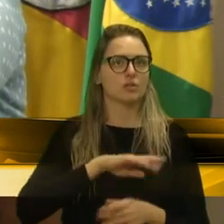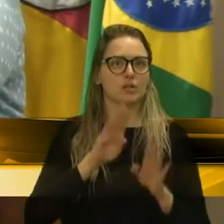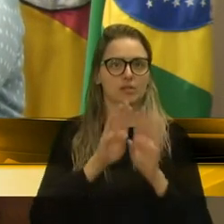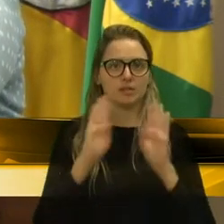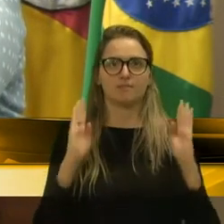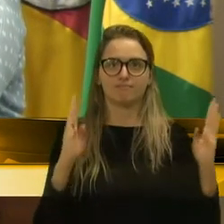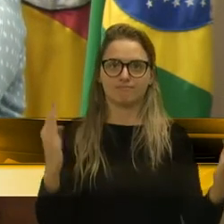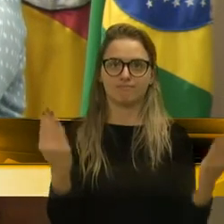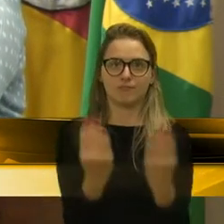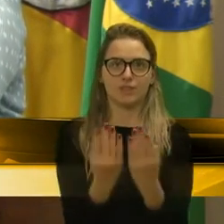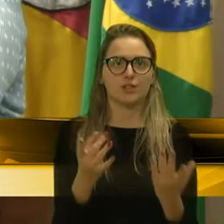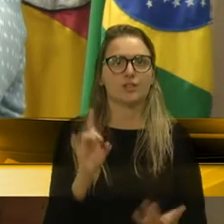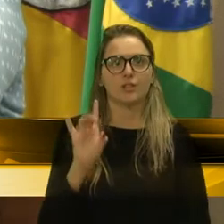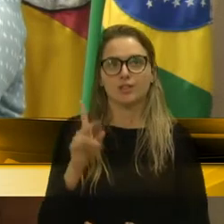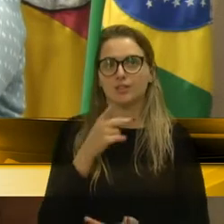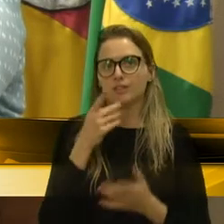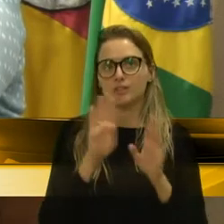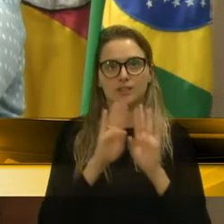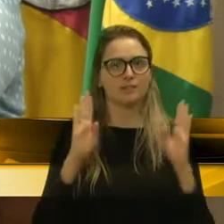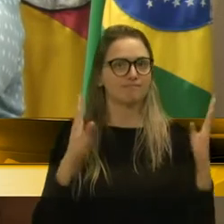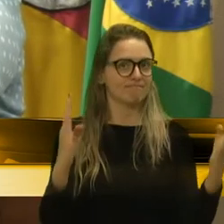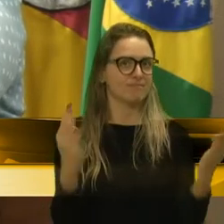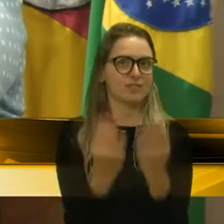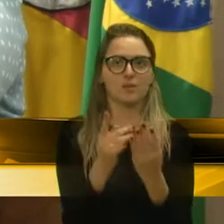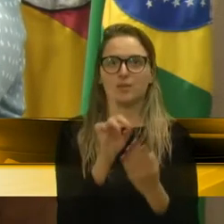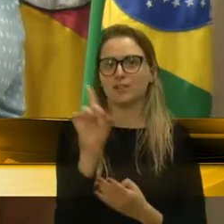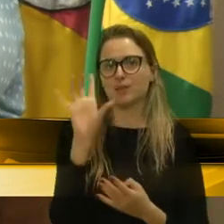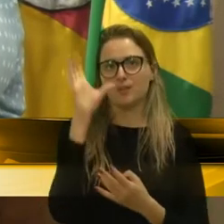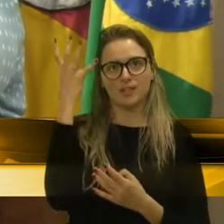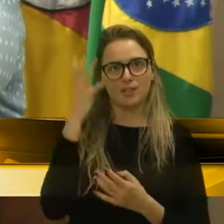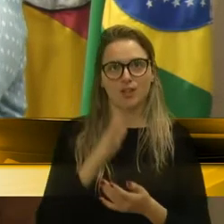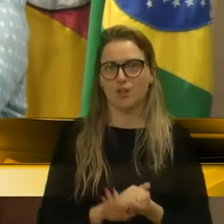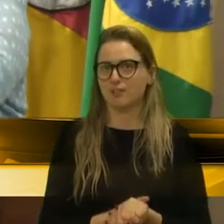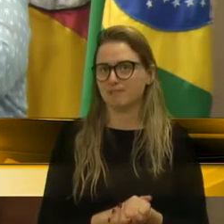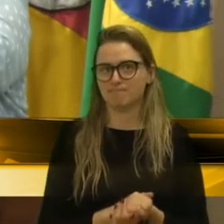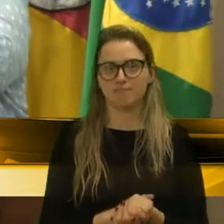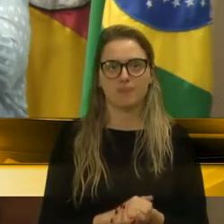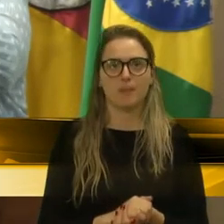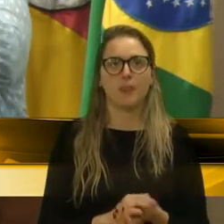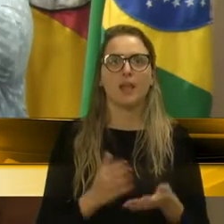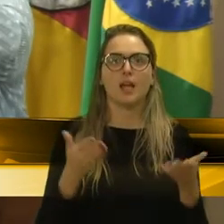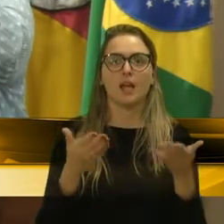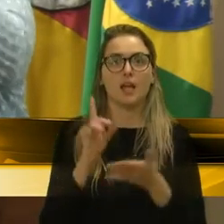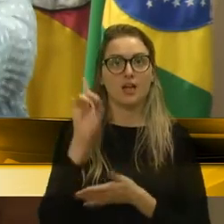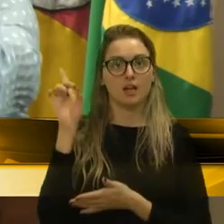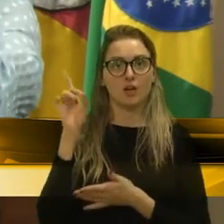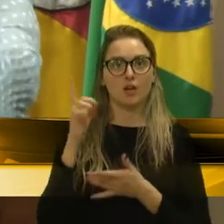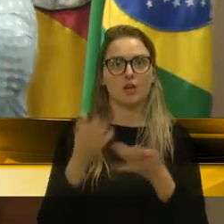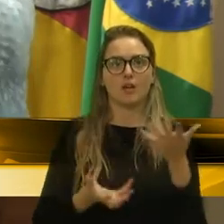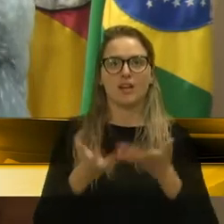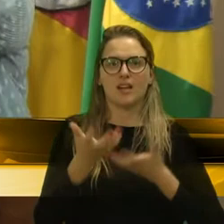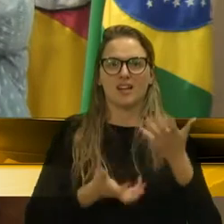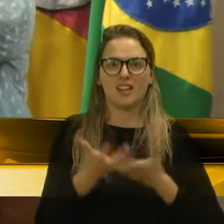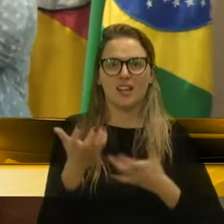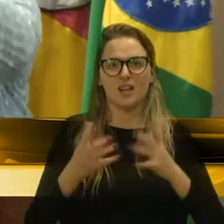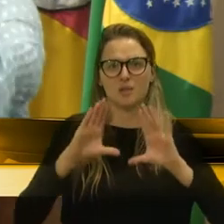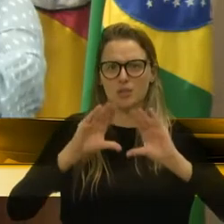Então, só para lhe dizer que os tapumes também não estão resolvendo. E agora é assim, queima de colchão,